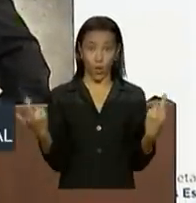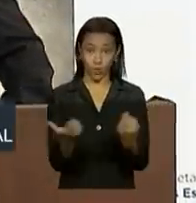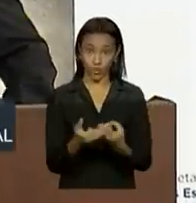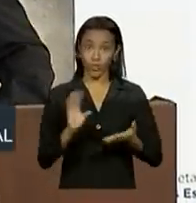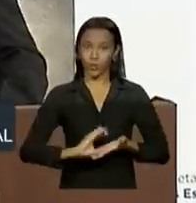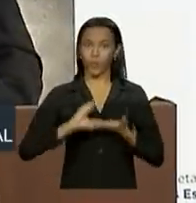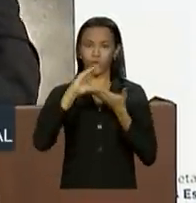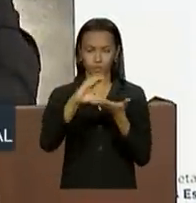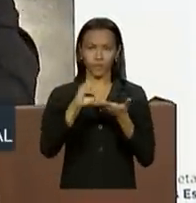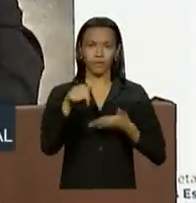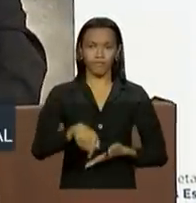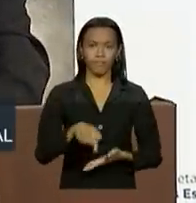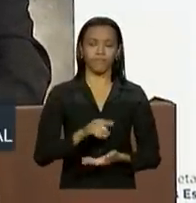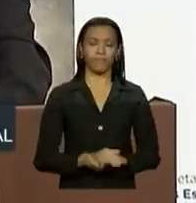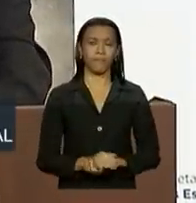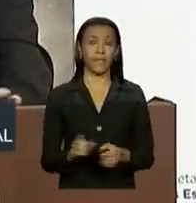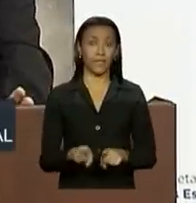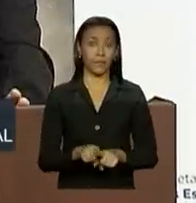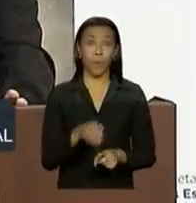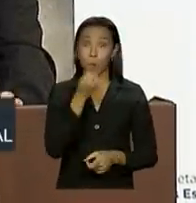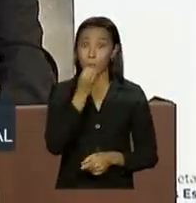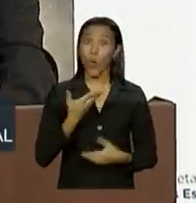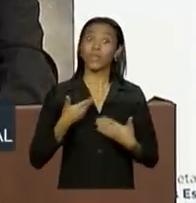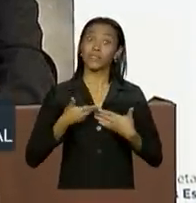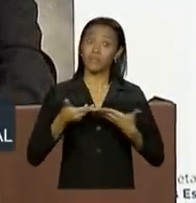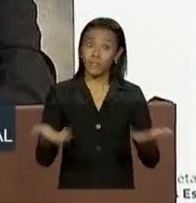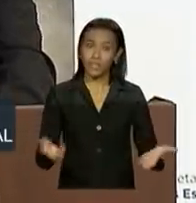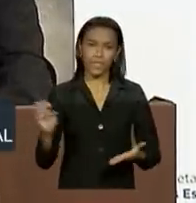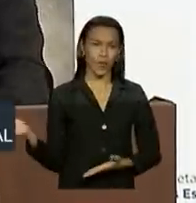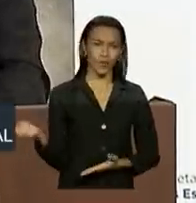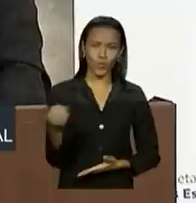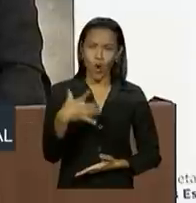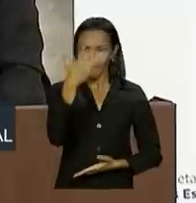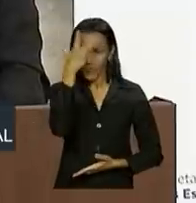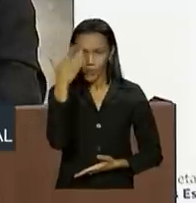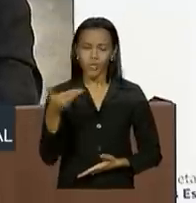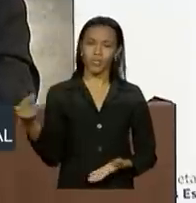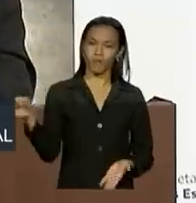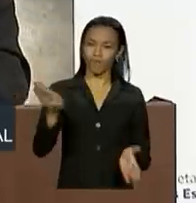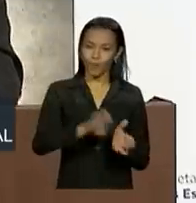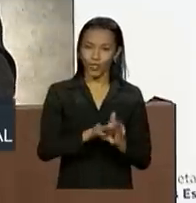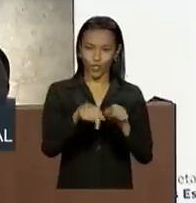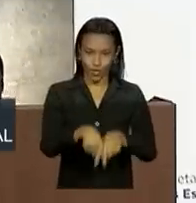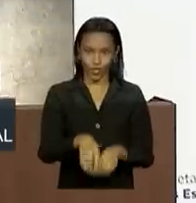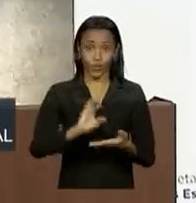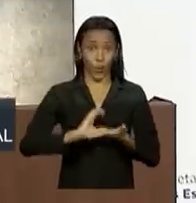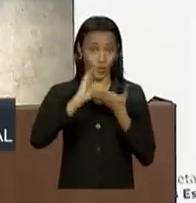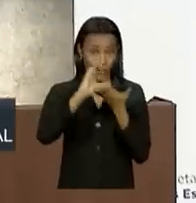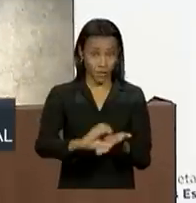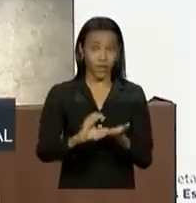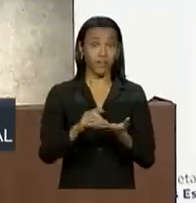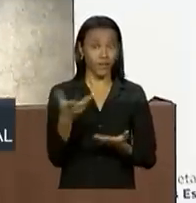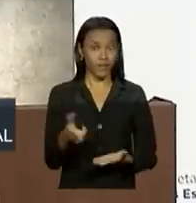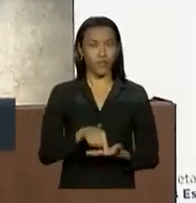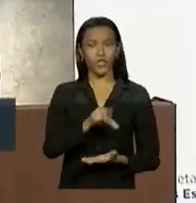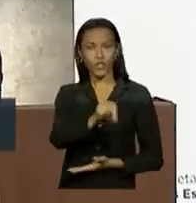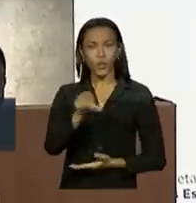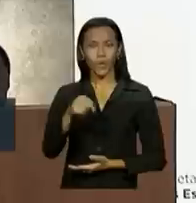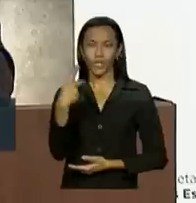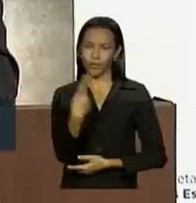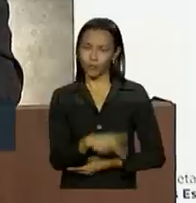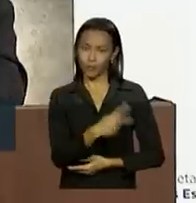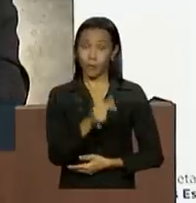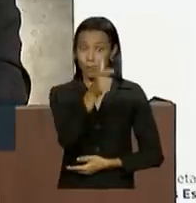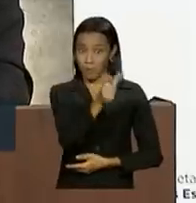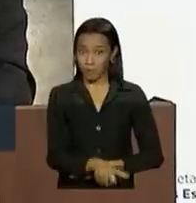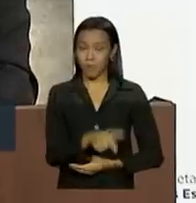Pleno do Conselho, dando as boas-vindas aos novos conselheiros indicados pela Presidência da República